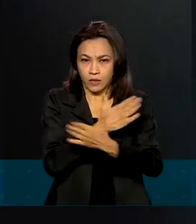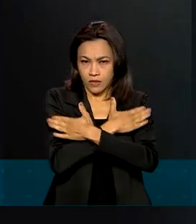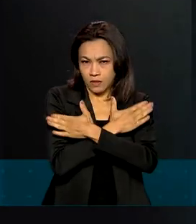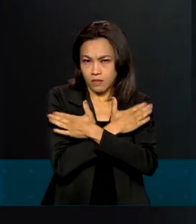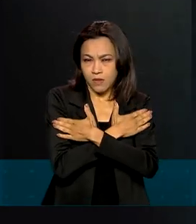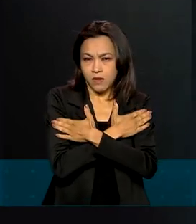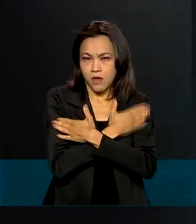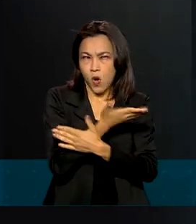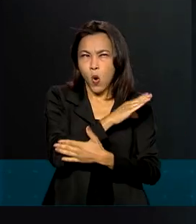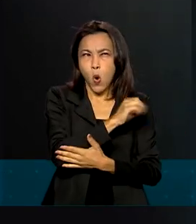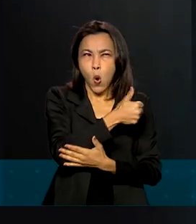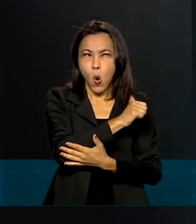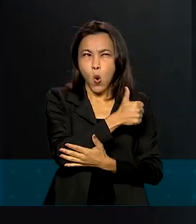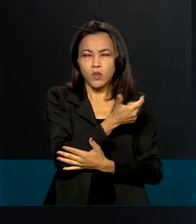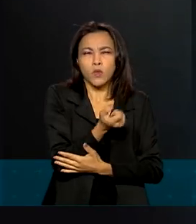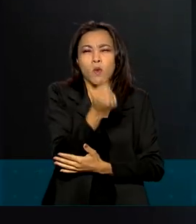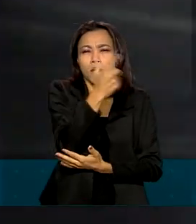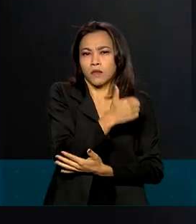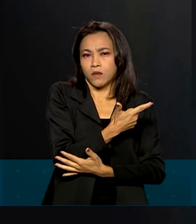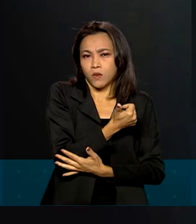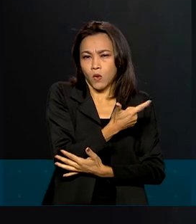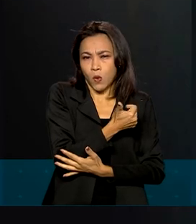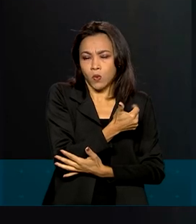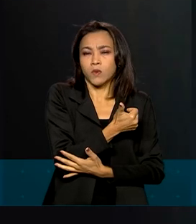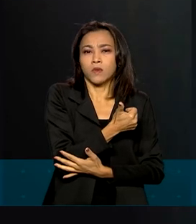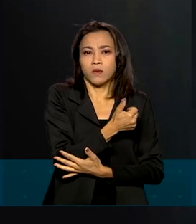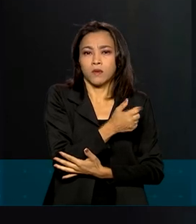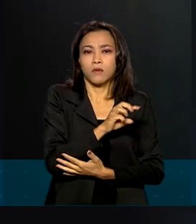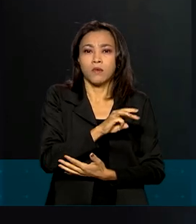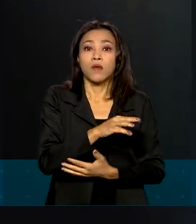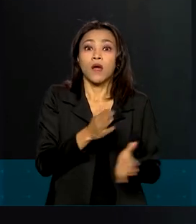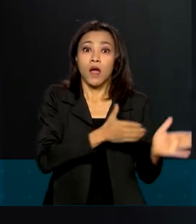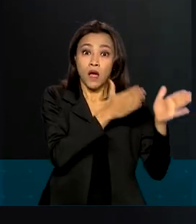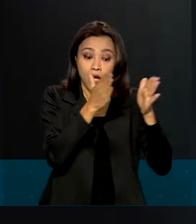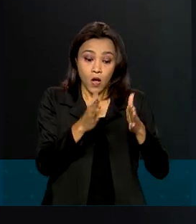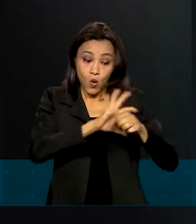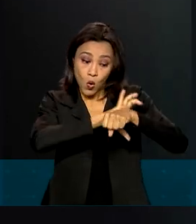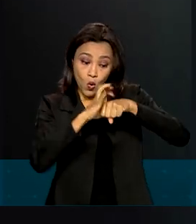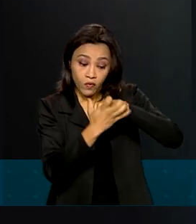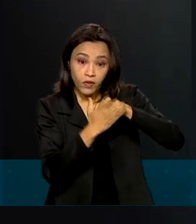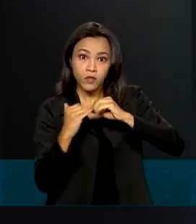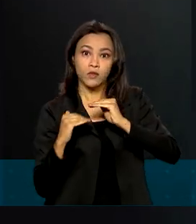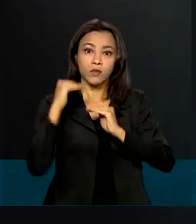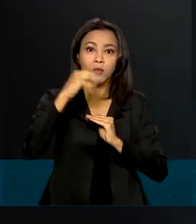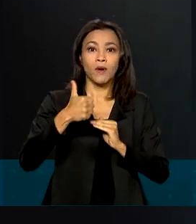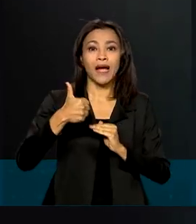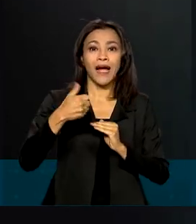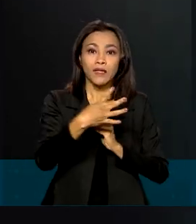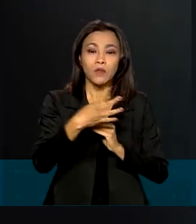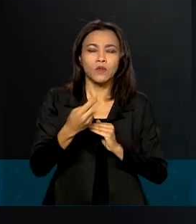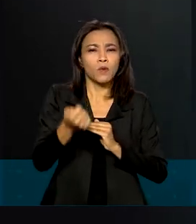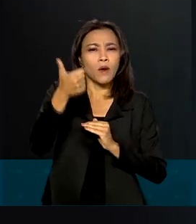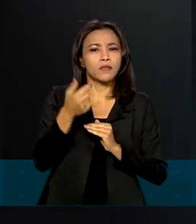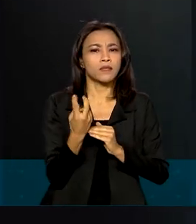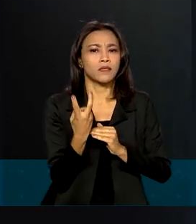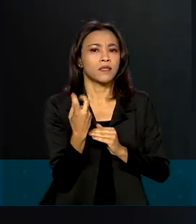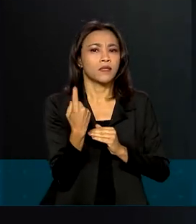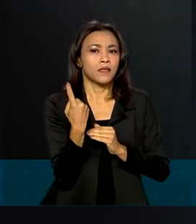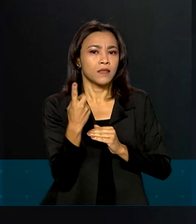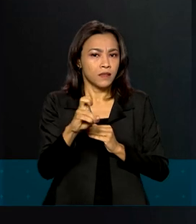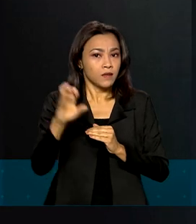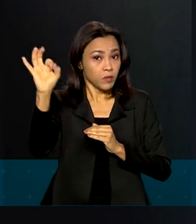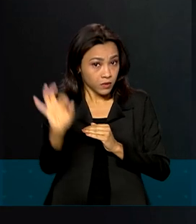chegamos, era 11,5%, quase 12%. Com o Covid, foi a 14,9%, quase 15%.